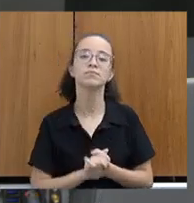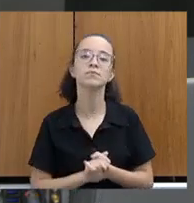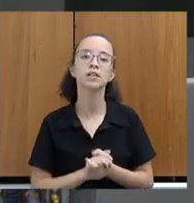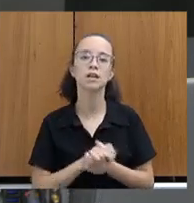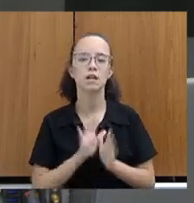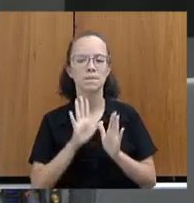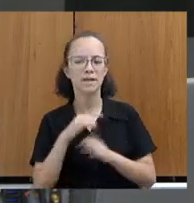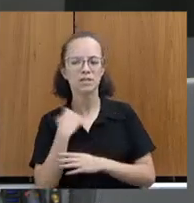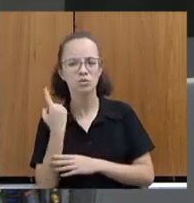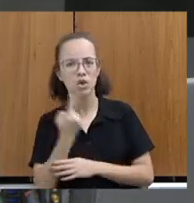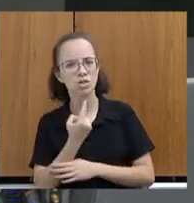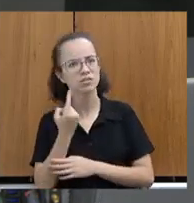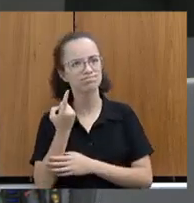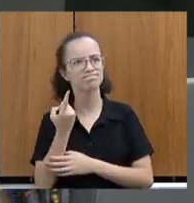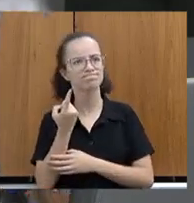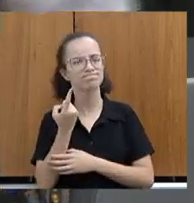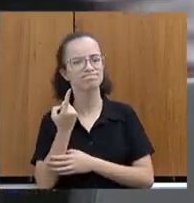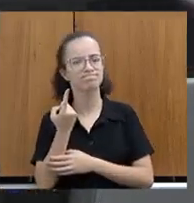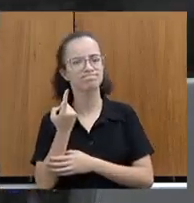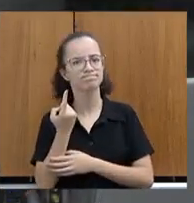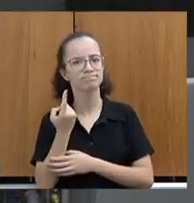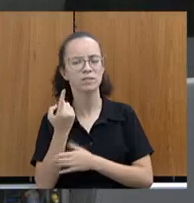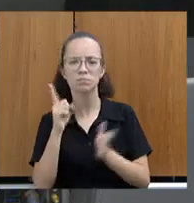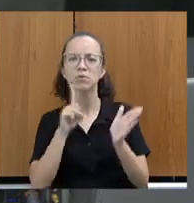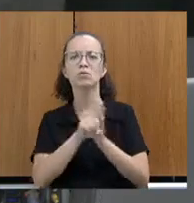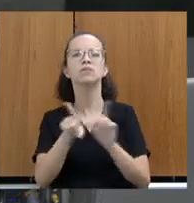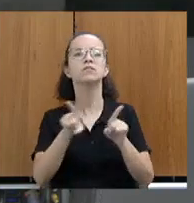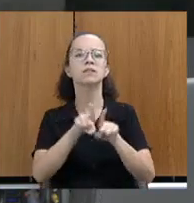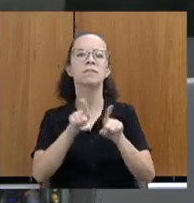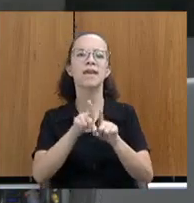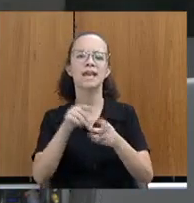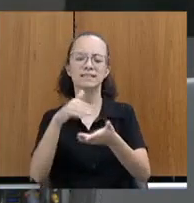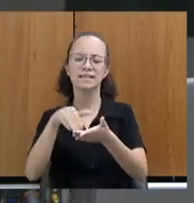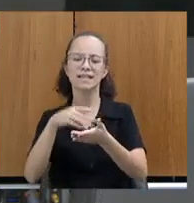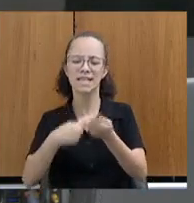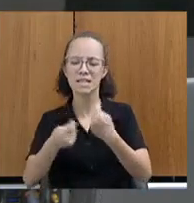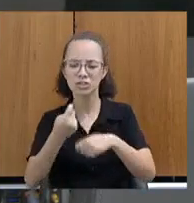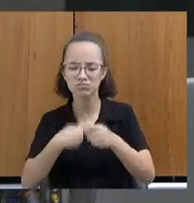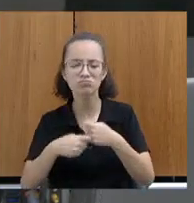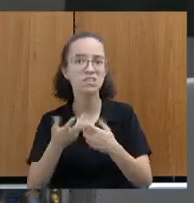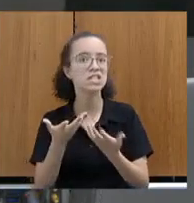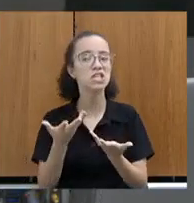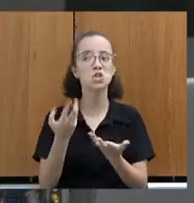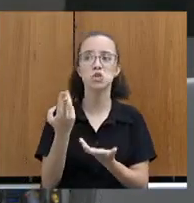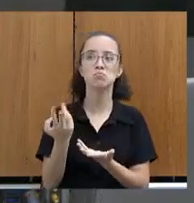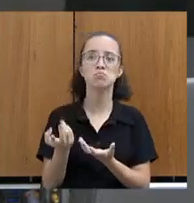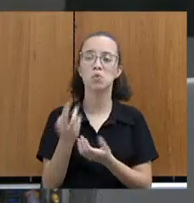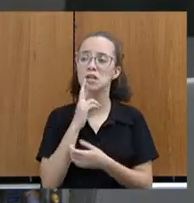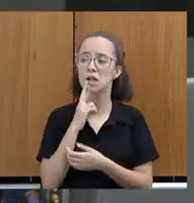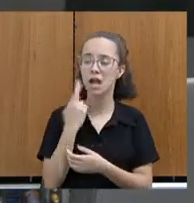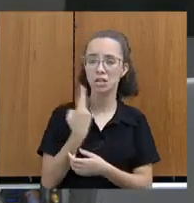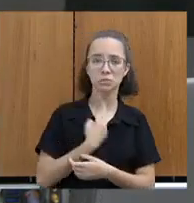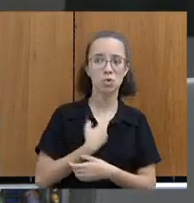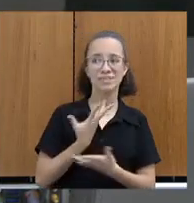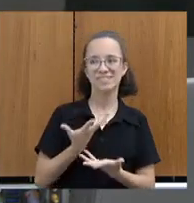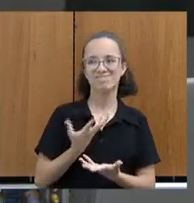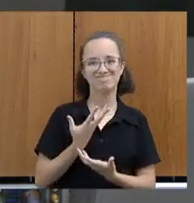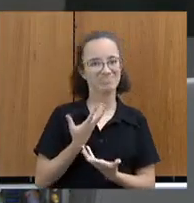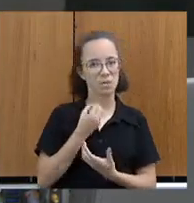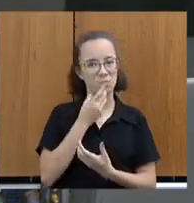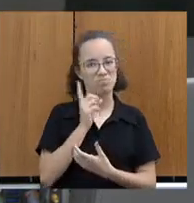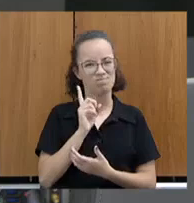questiona também a Secretaria de Desenvolvimento Econômico que o retorno não tem sido, assim, um retorno satisfatório.